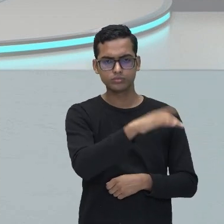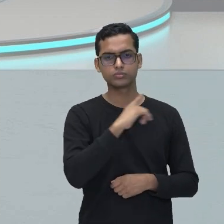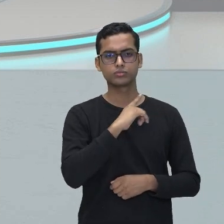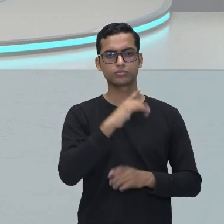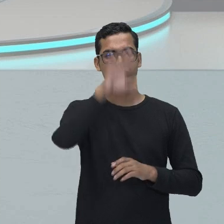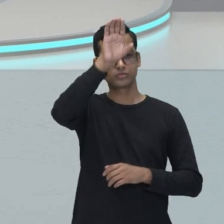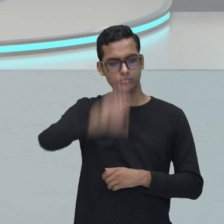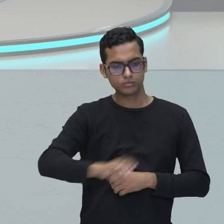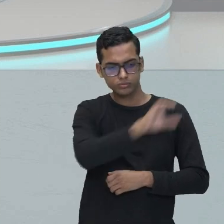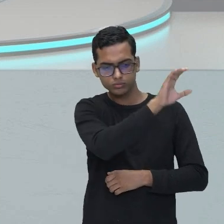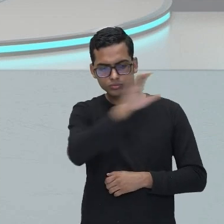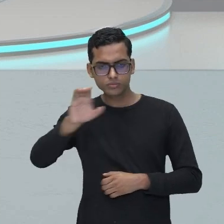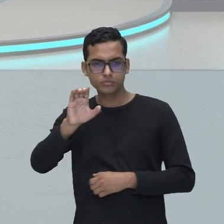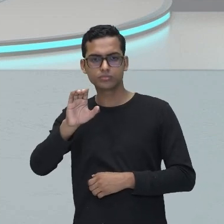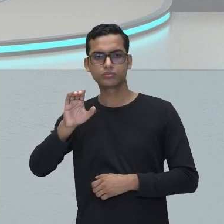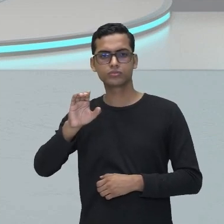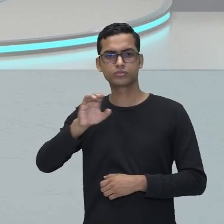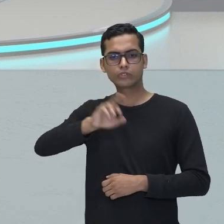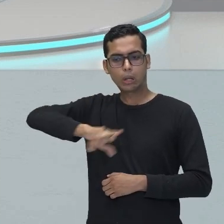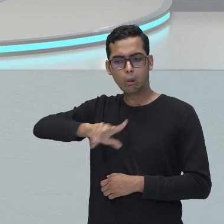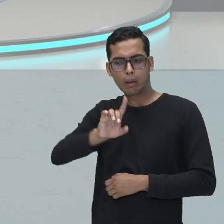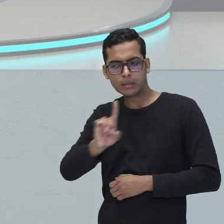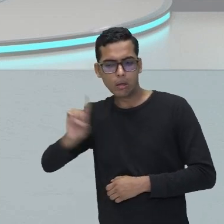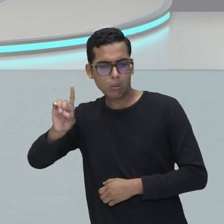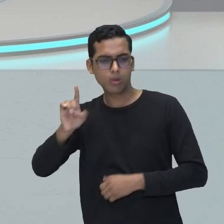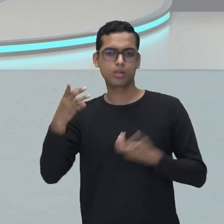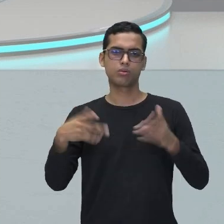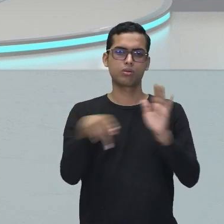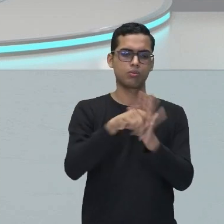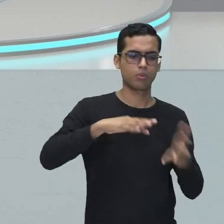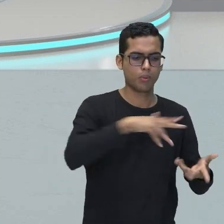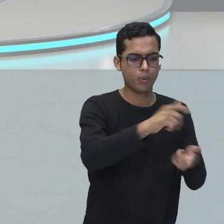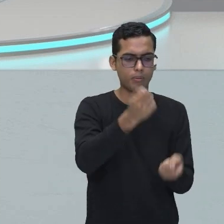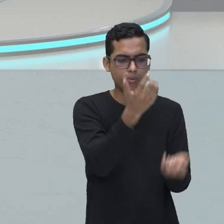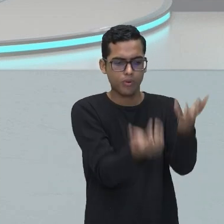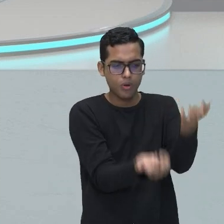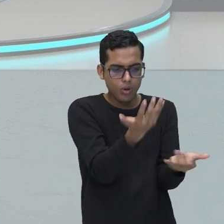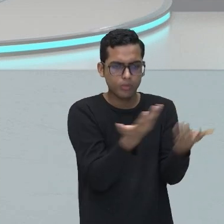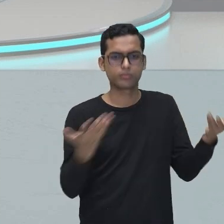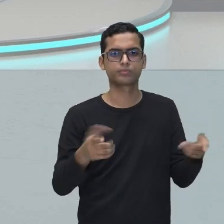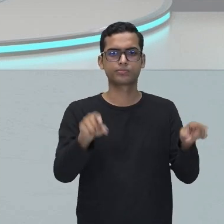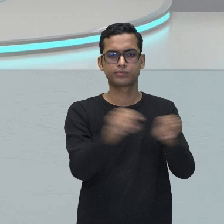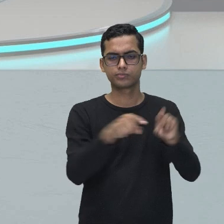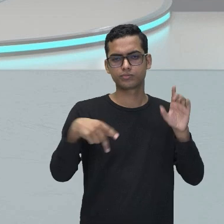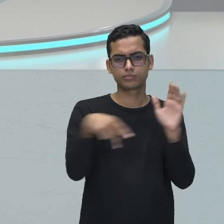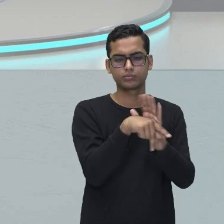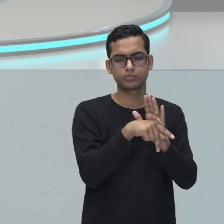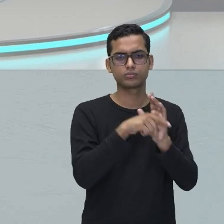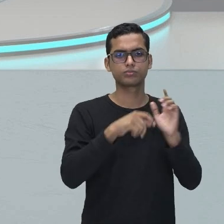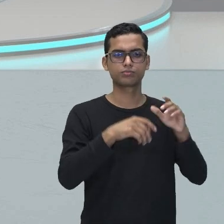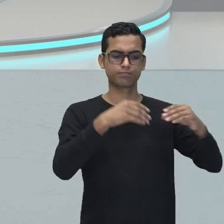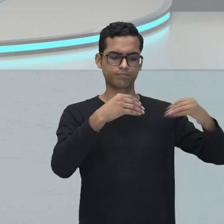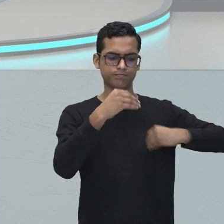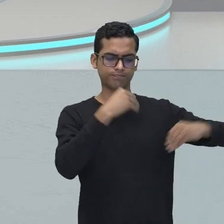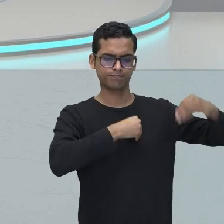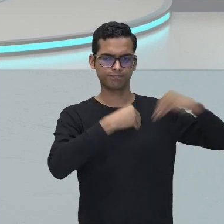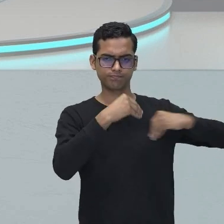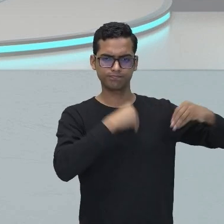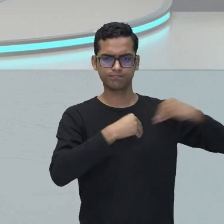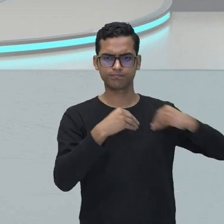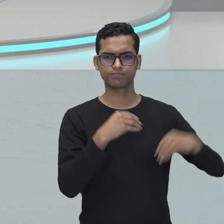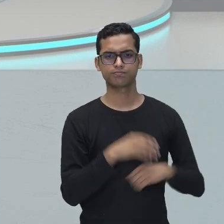de Deus, é do mundo. Se não é de Deus, é do diabo. Então, dessa forma é que era visto. Então, nesse período do barroco,